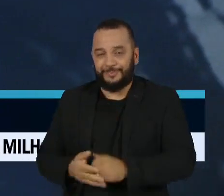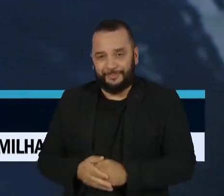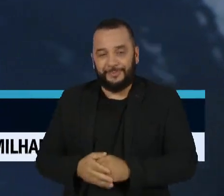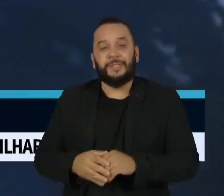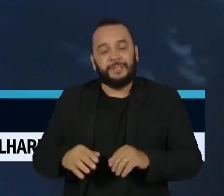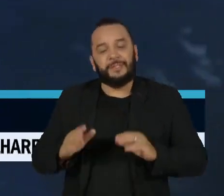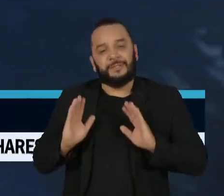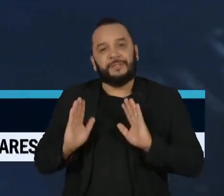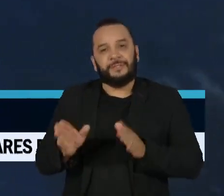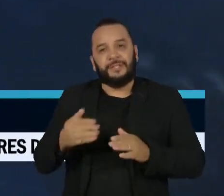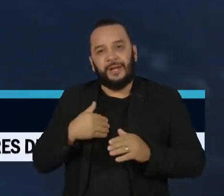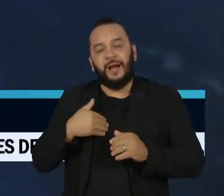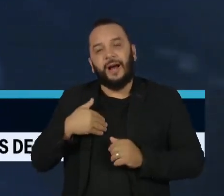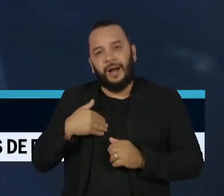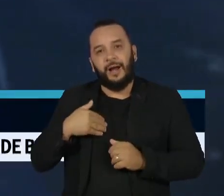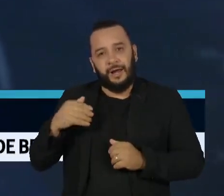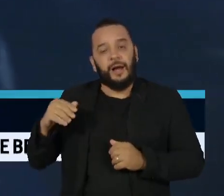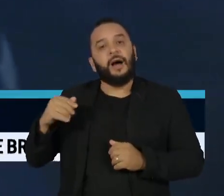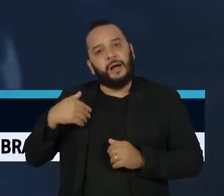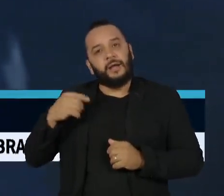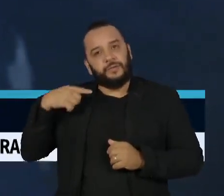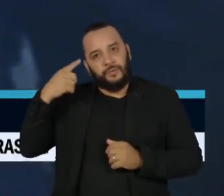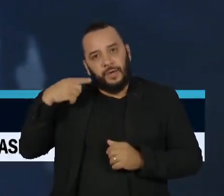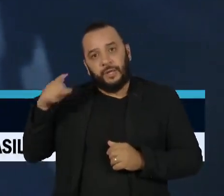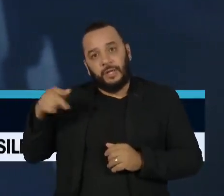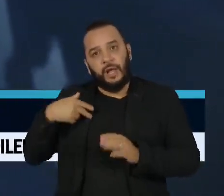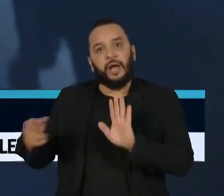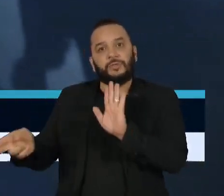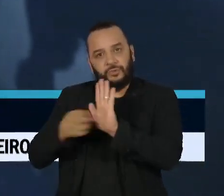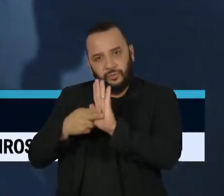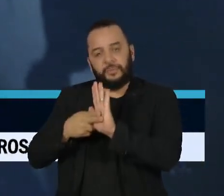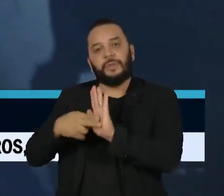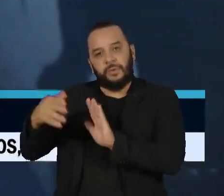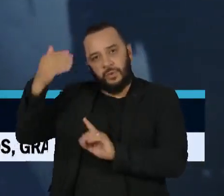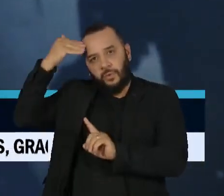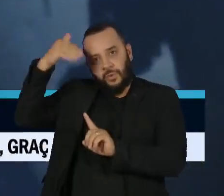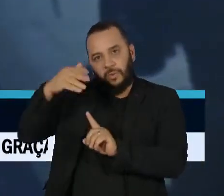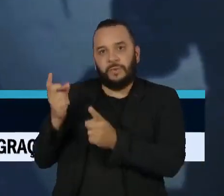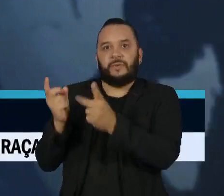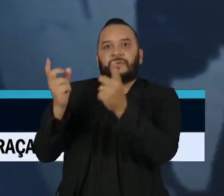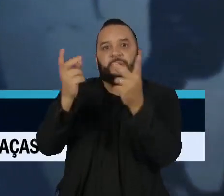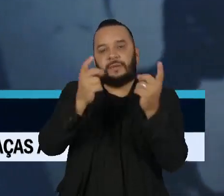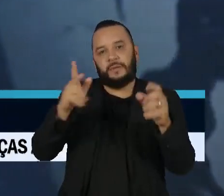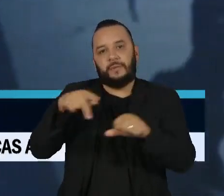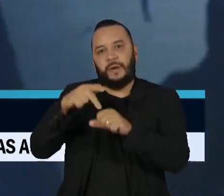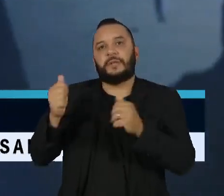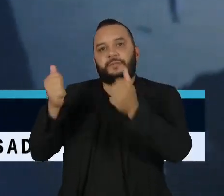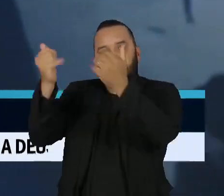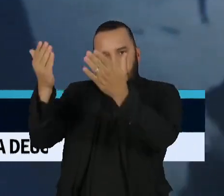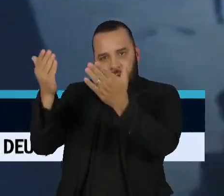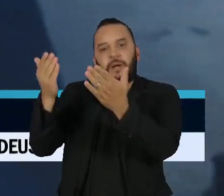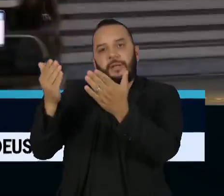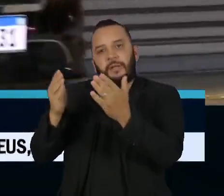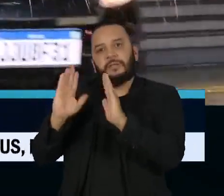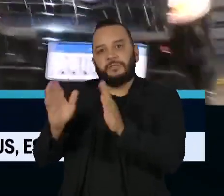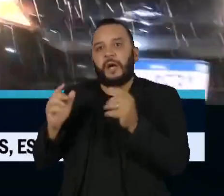coronel disse hoje que ele assumiu a culpa pela venda ilegal das joias recebidas em viagens ao exterior.